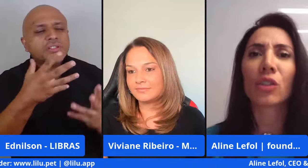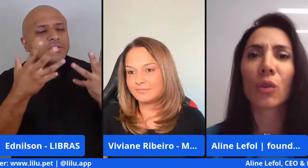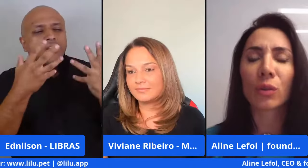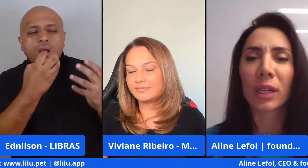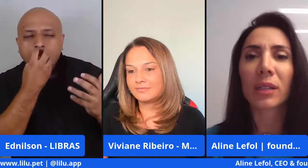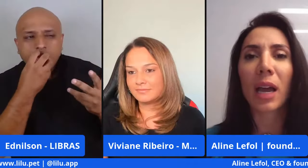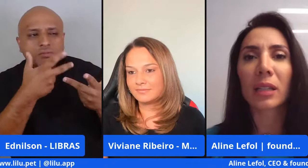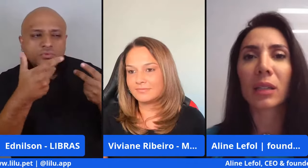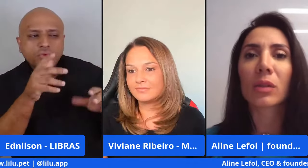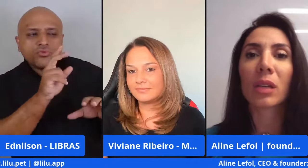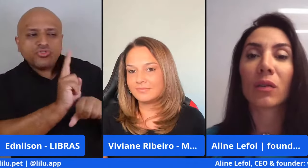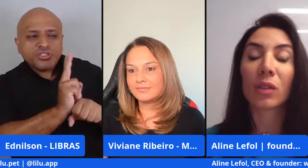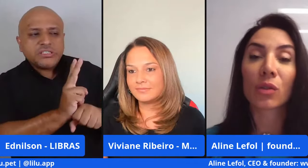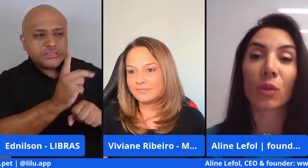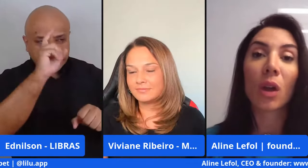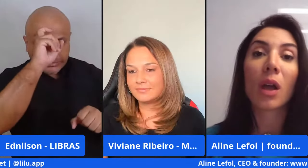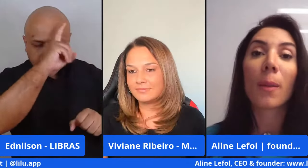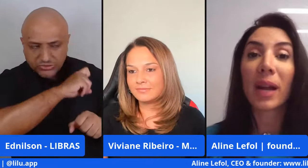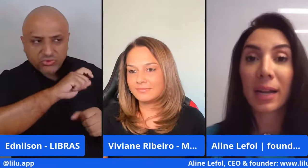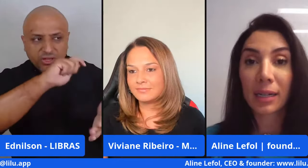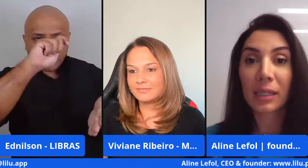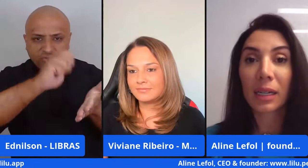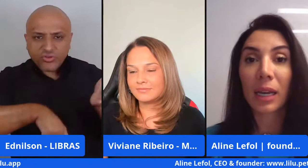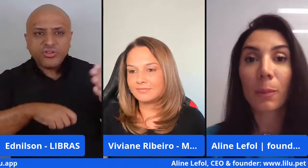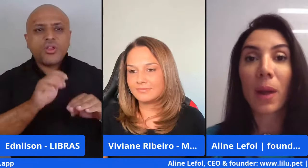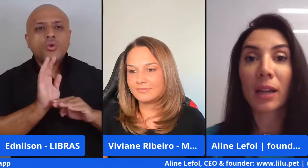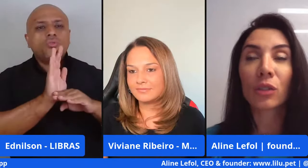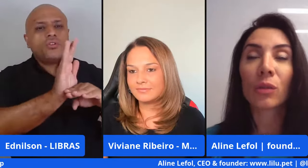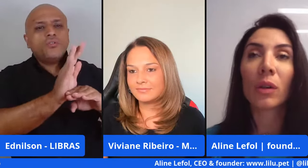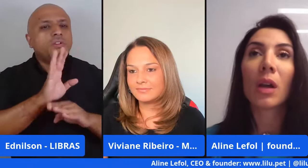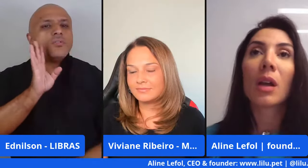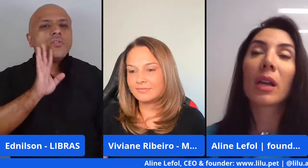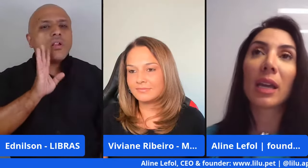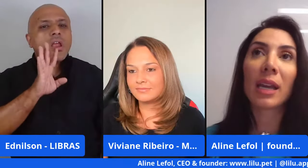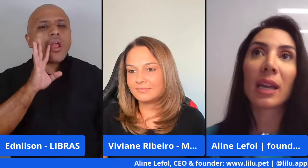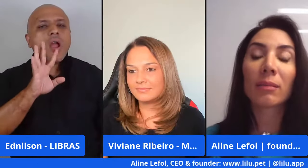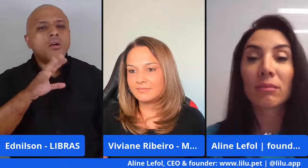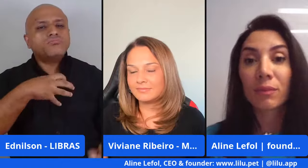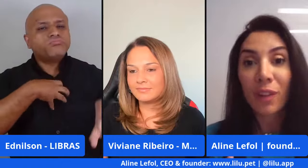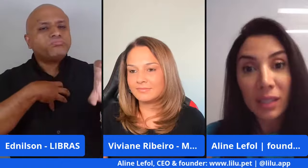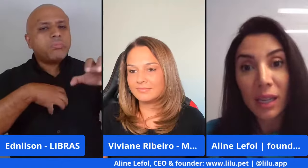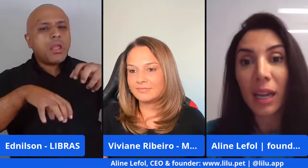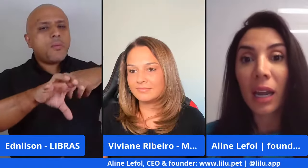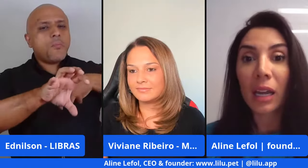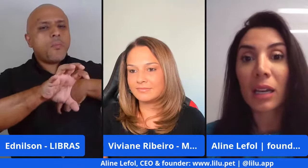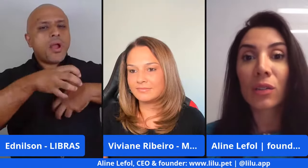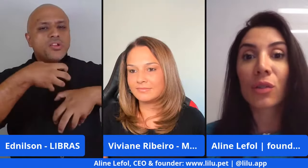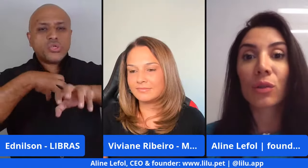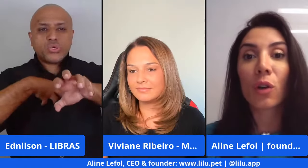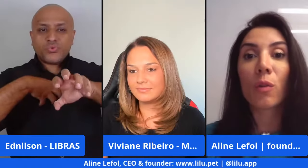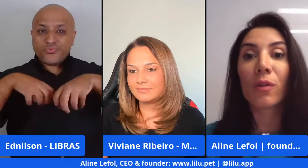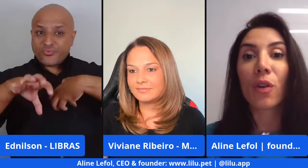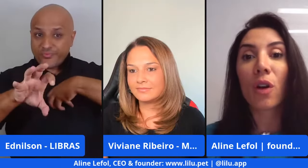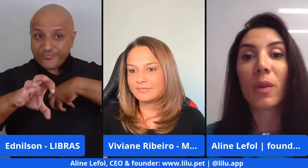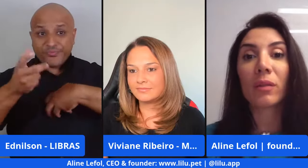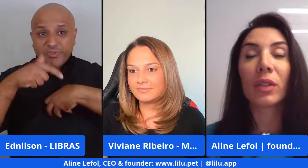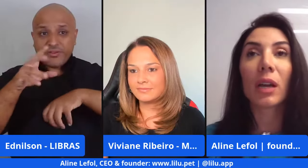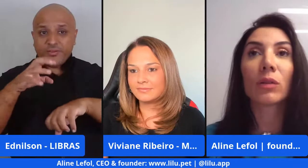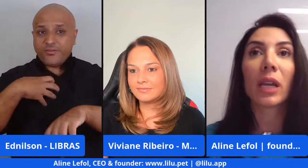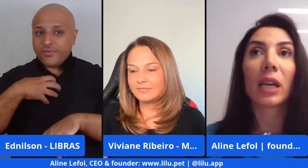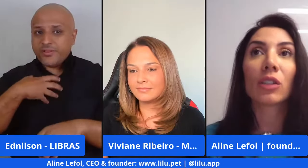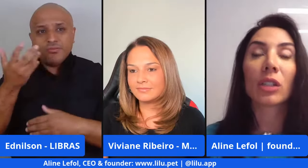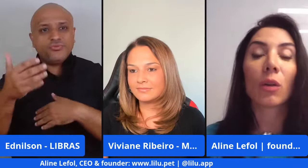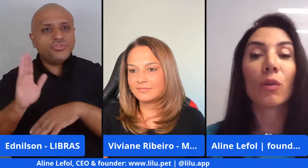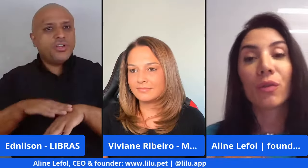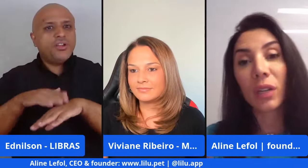dificuldade de contratar e ter um serviço bacana, empático, e fazer isso, de alguma forma,